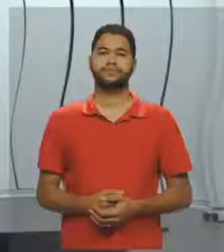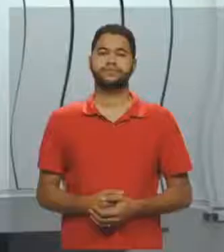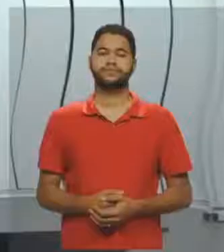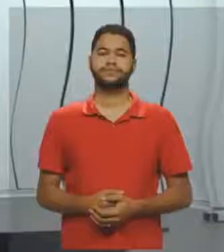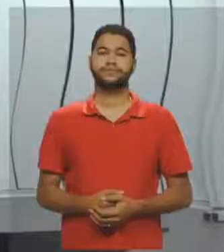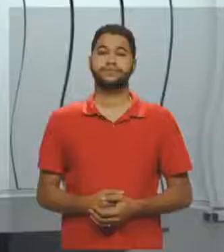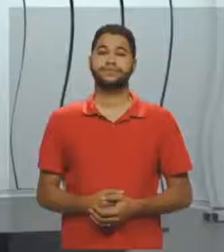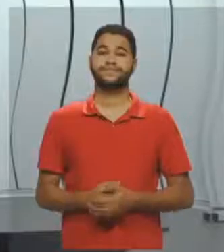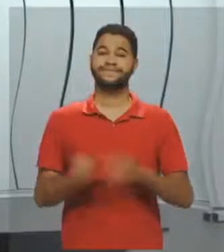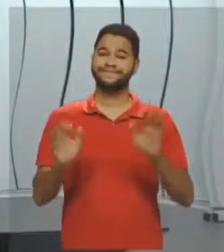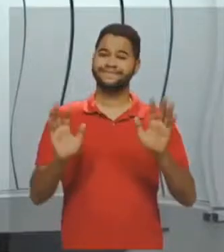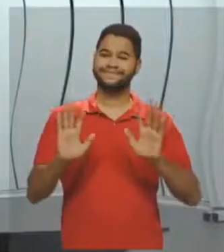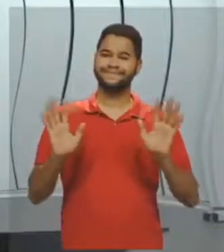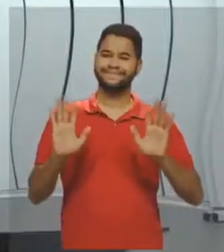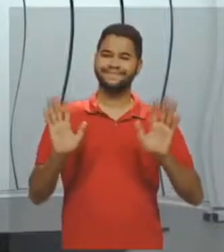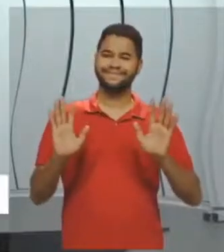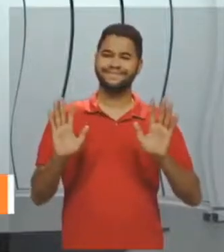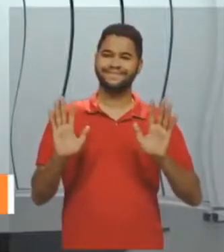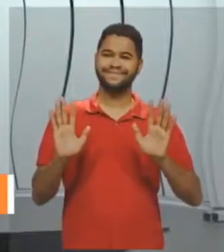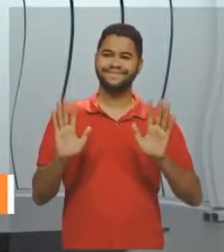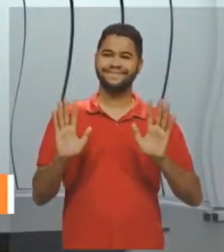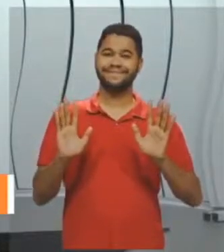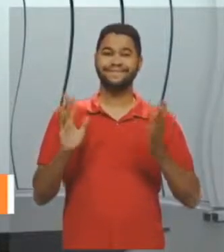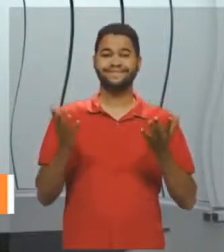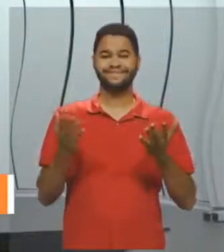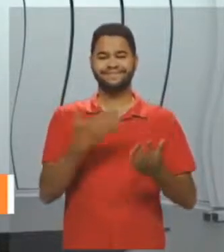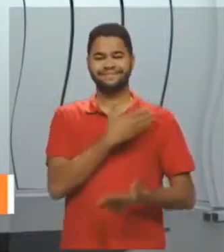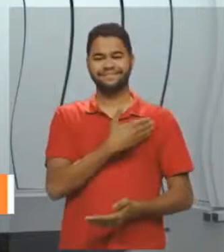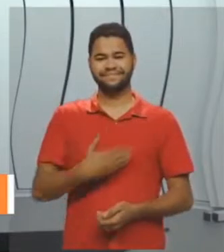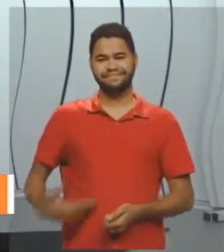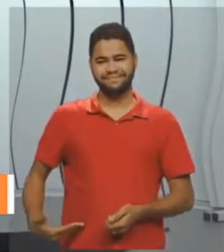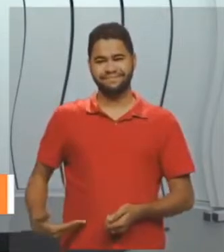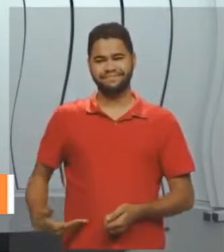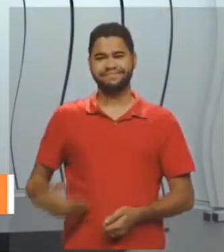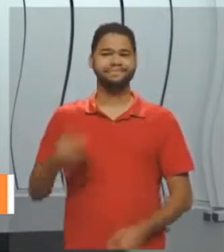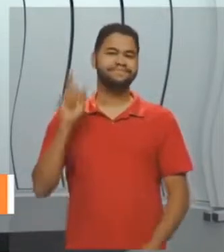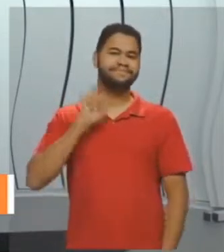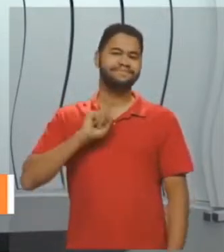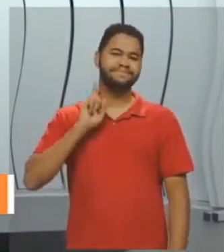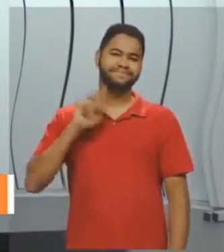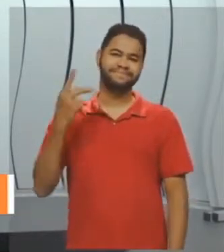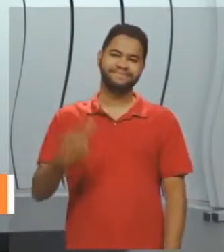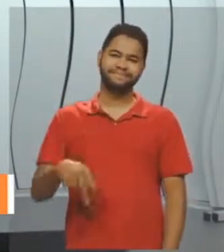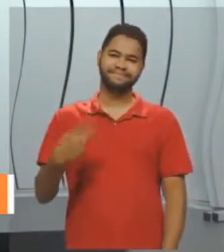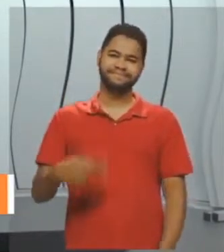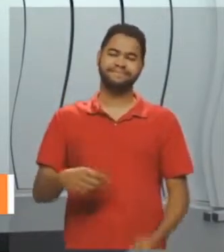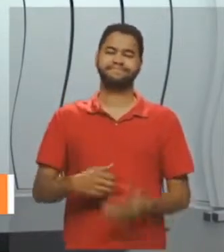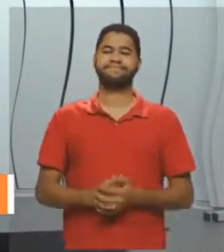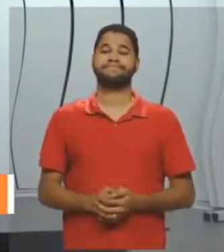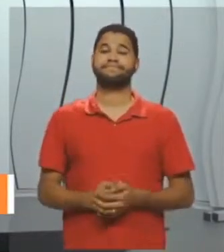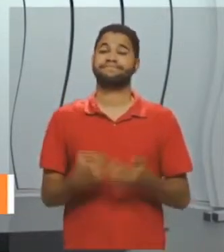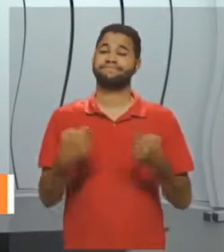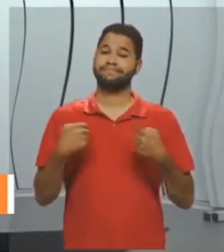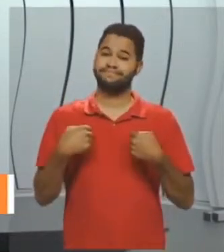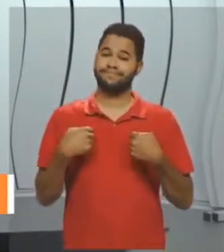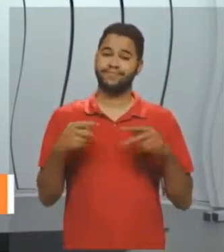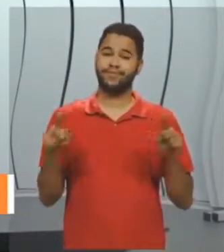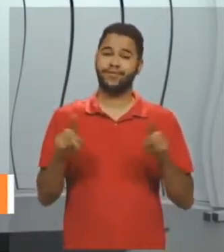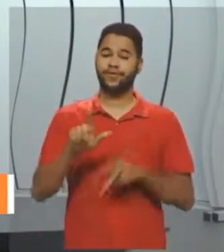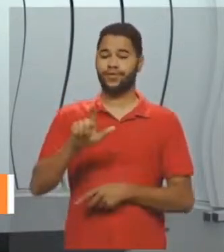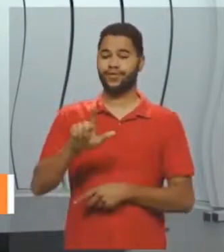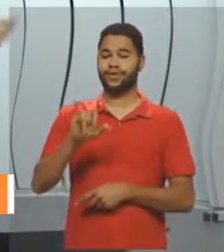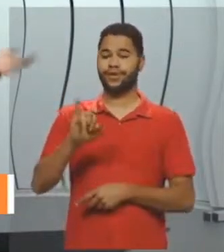Olá estudante da Rede Estadual de Minas Gerais, eu sou a professora Lili,